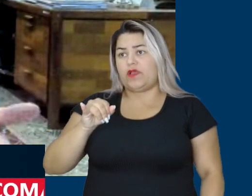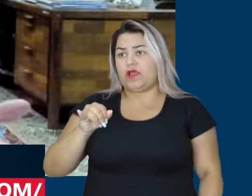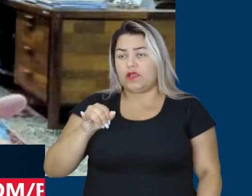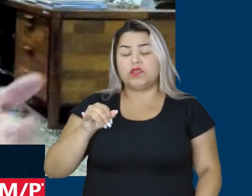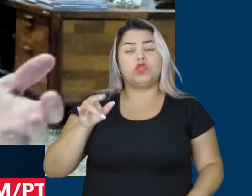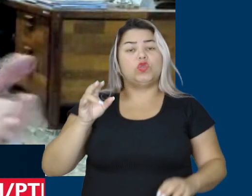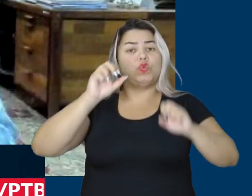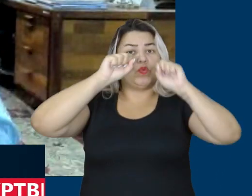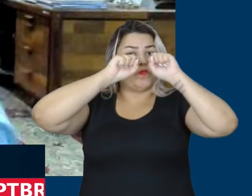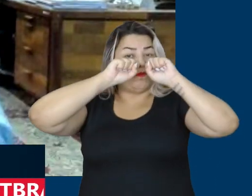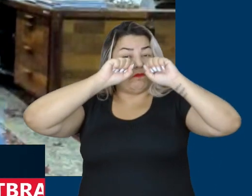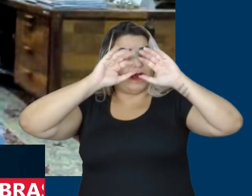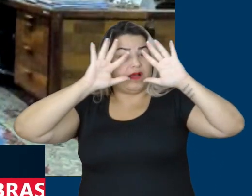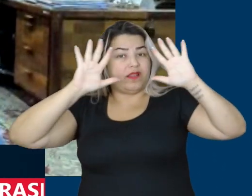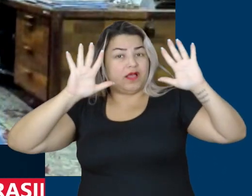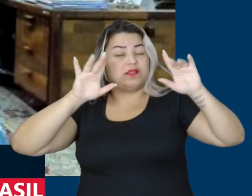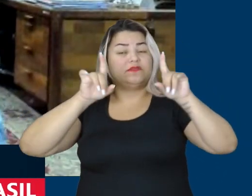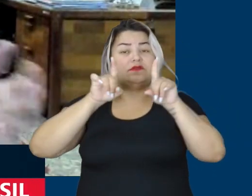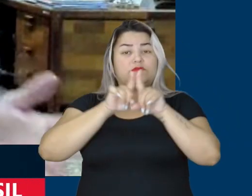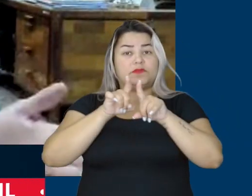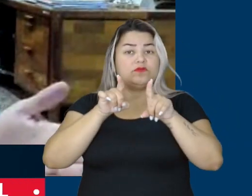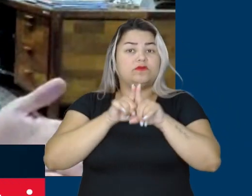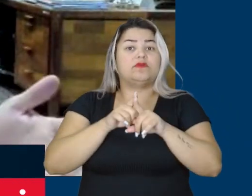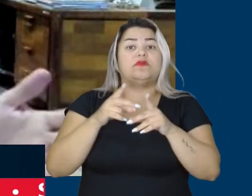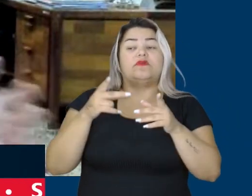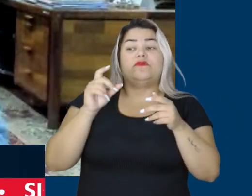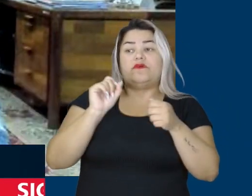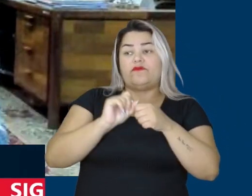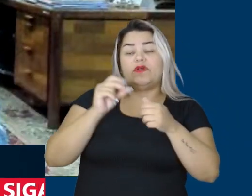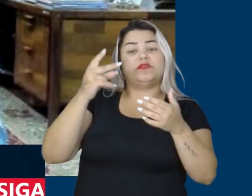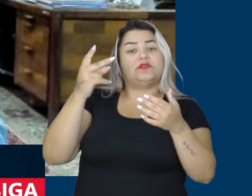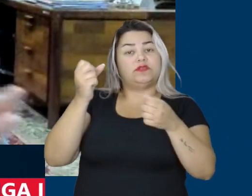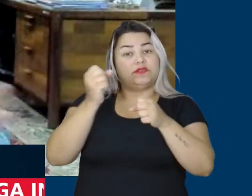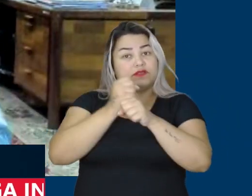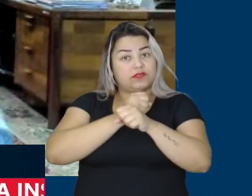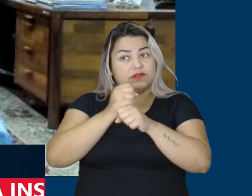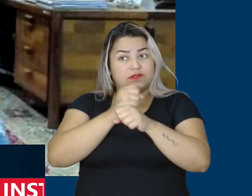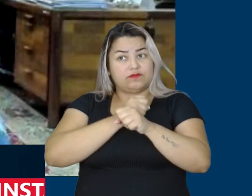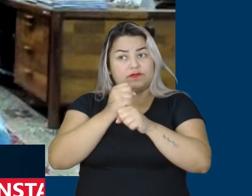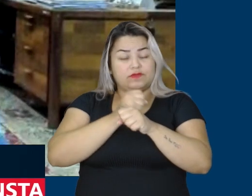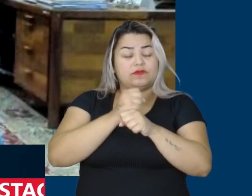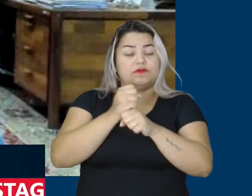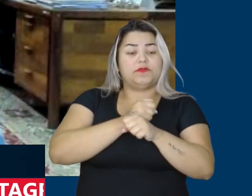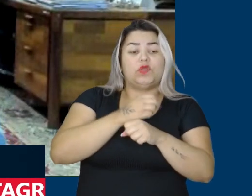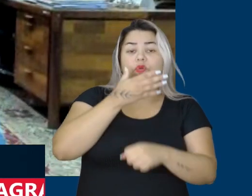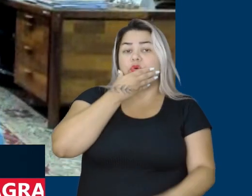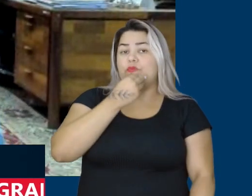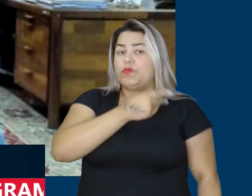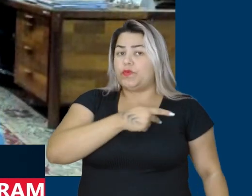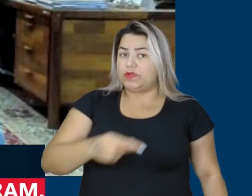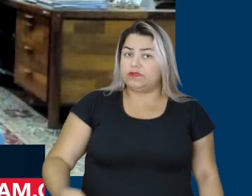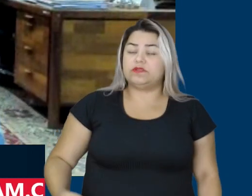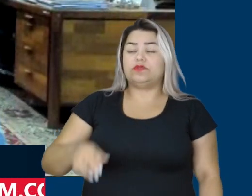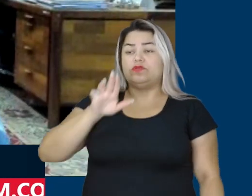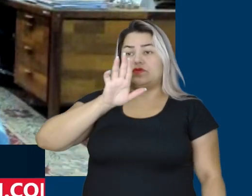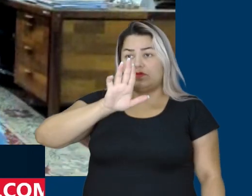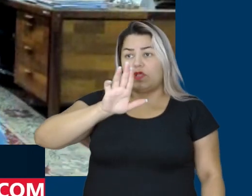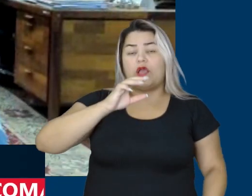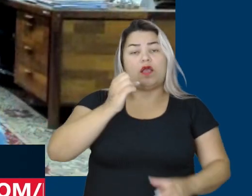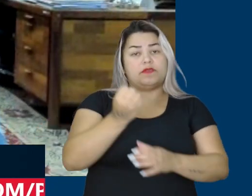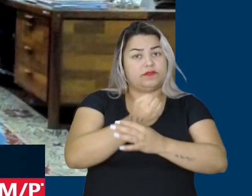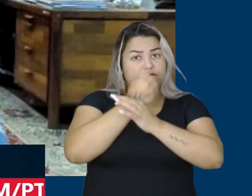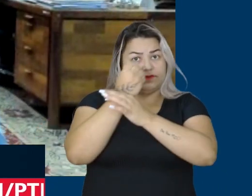visão do que nós vamos fazer no Brasil, não somente esse ano, mas o período do presidente Lula. Tenho segurança